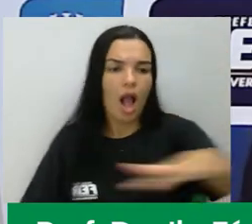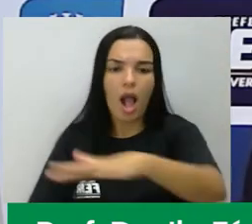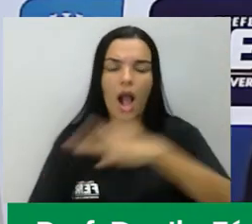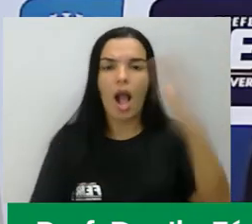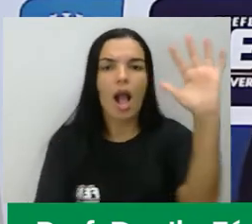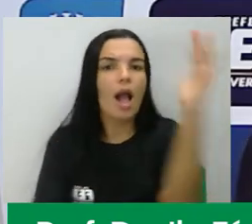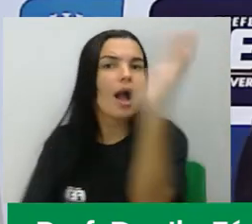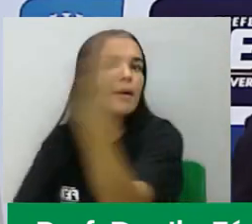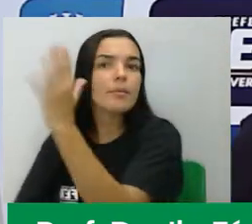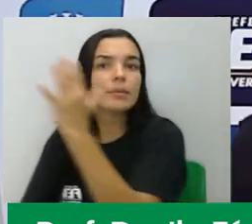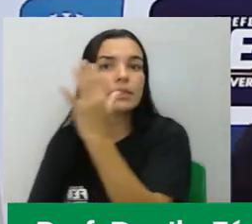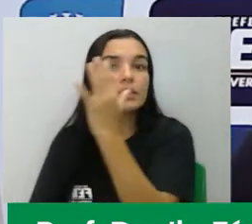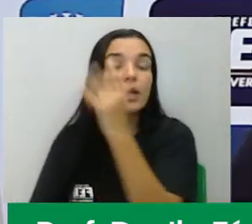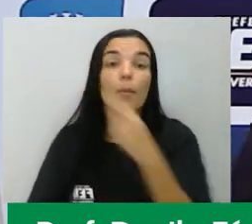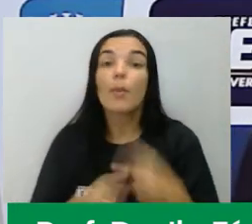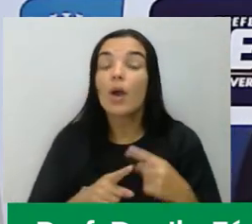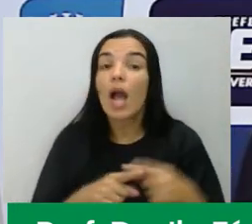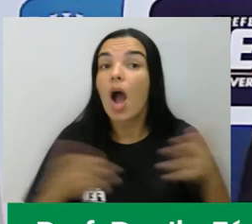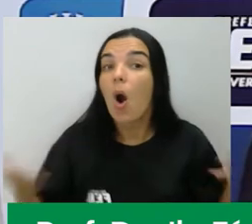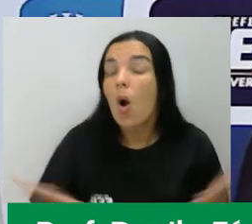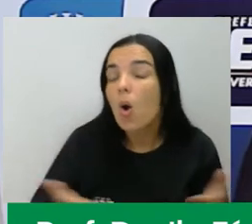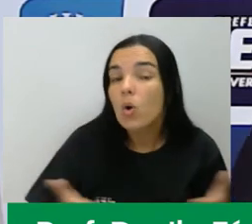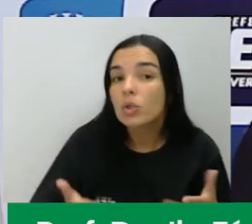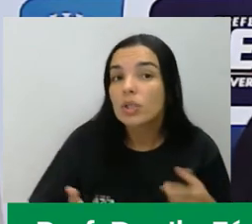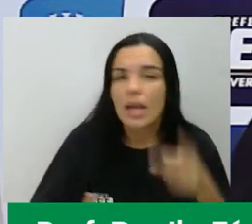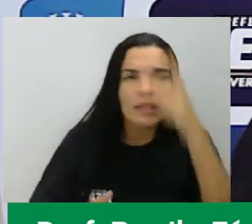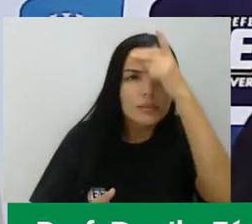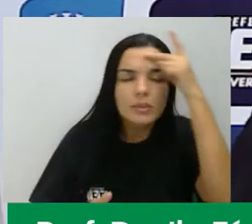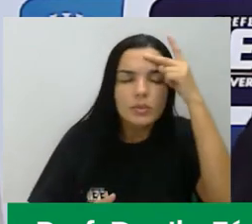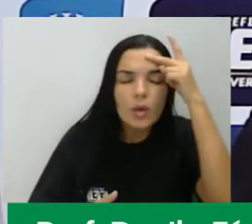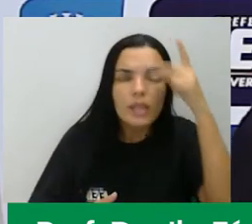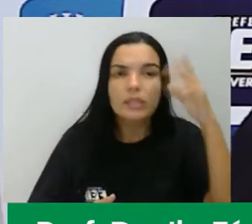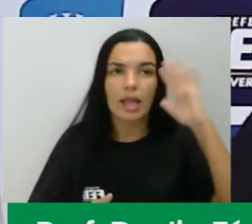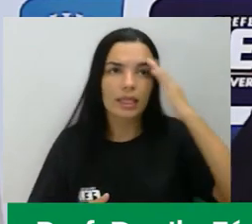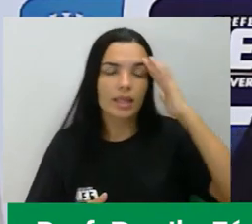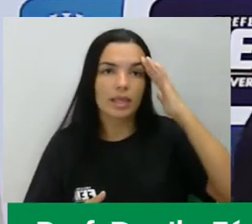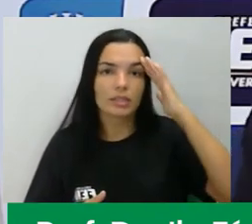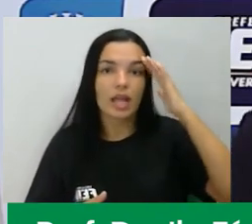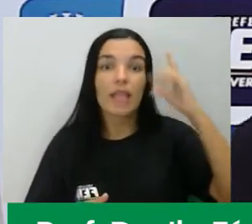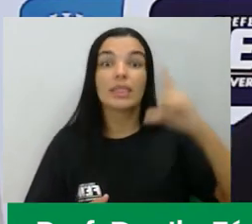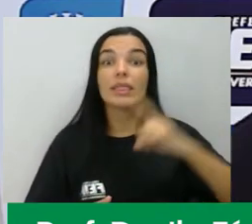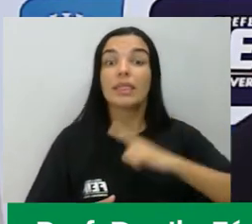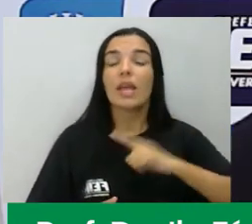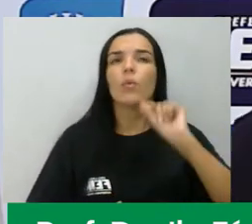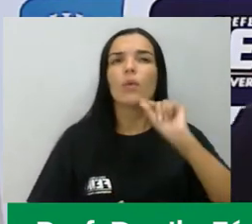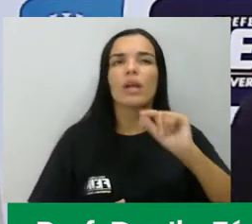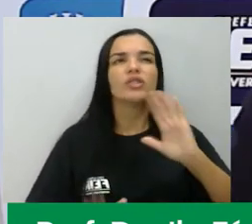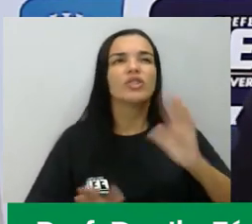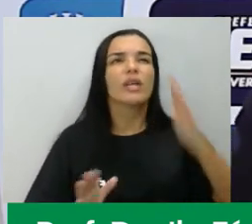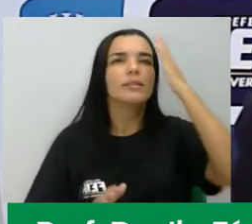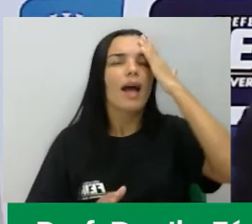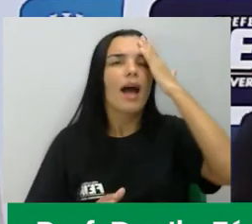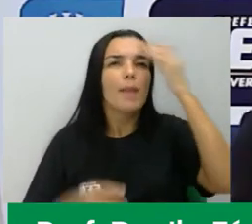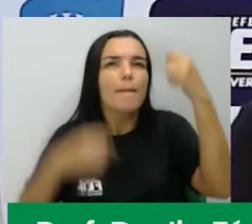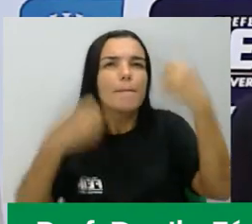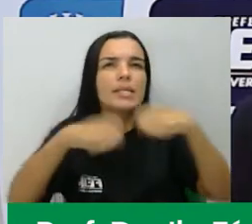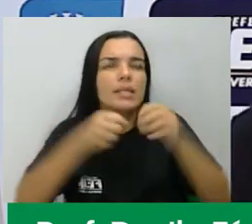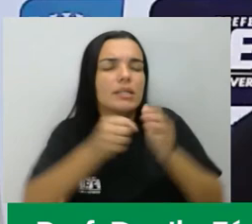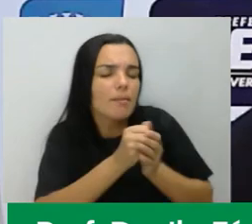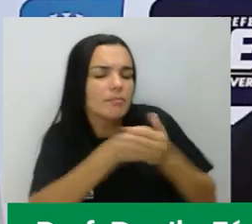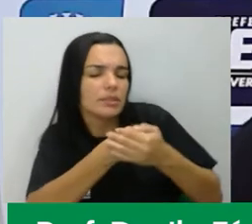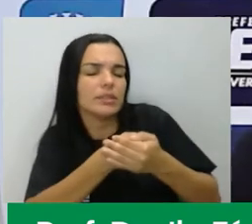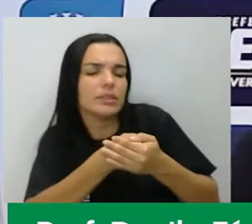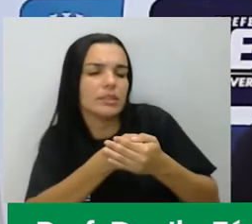toda pessoa deve ter direito ao meio ambiente, que ela vir preservada, o direito à vida.